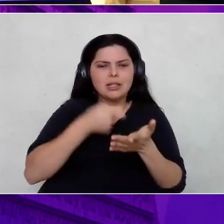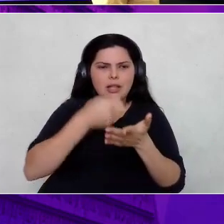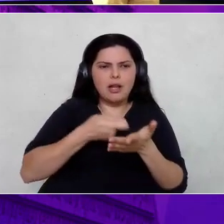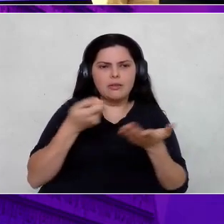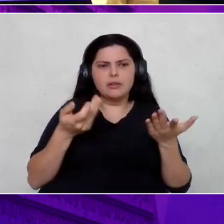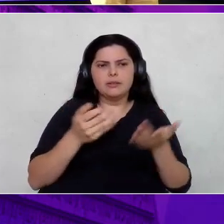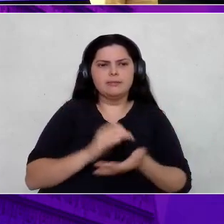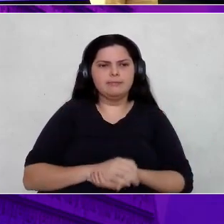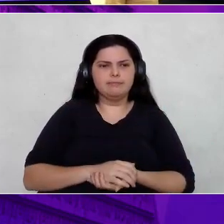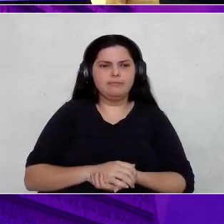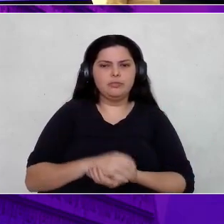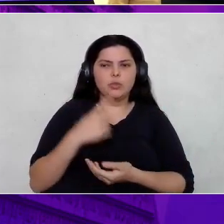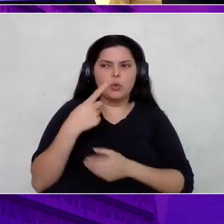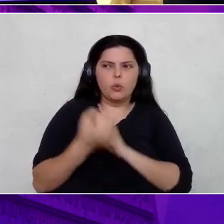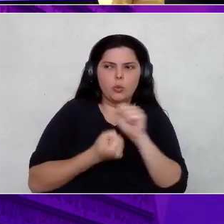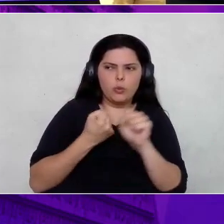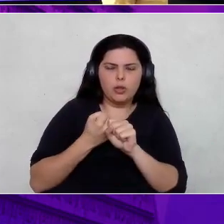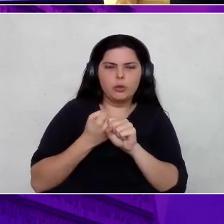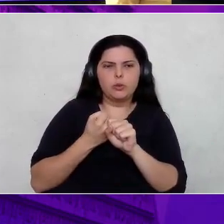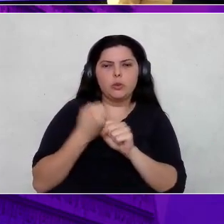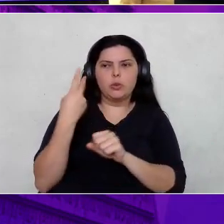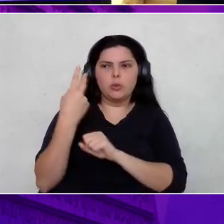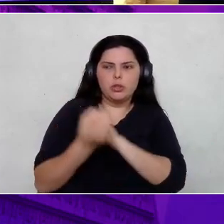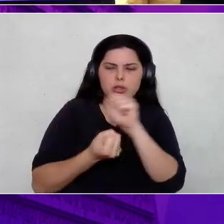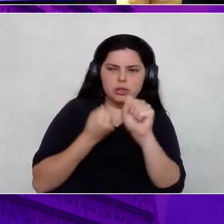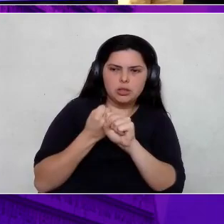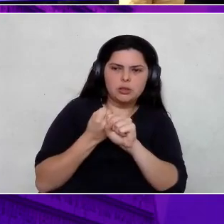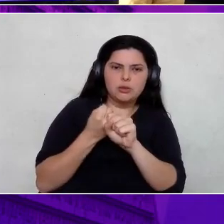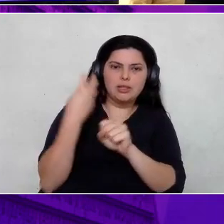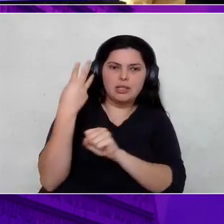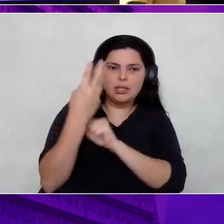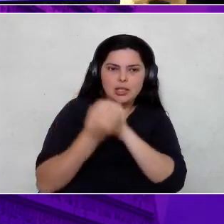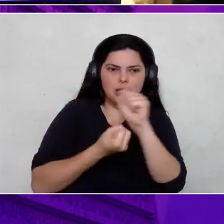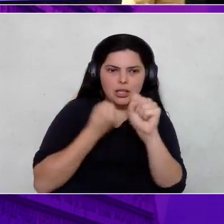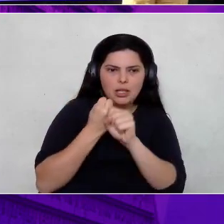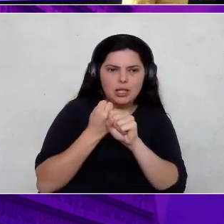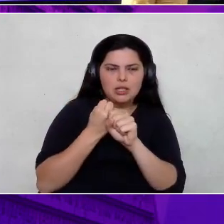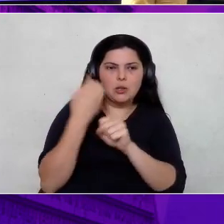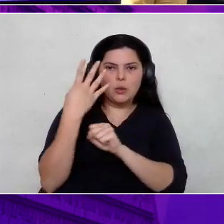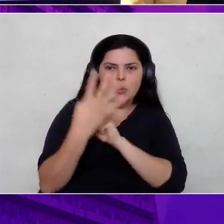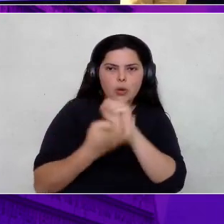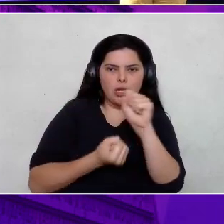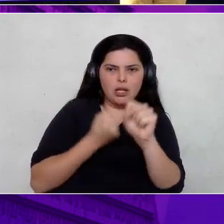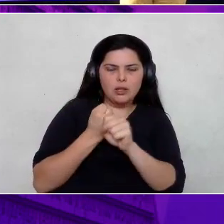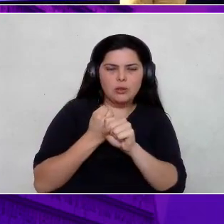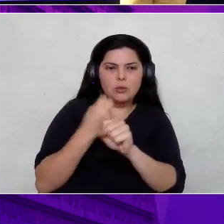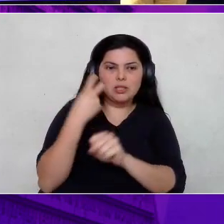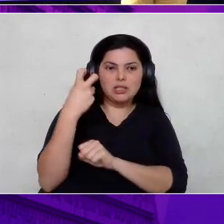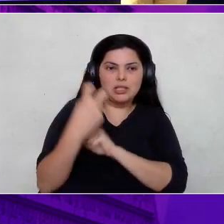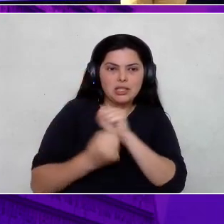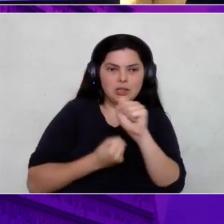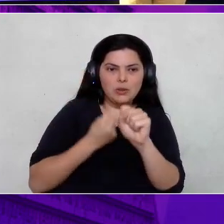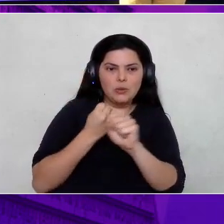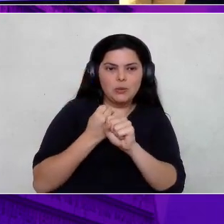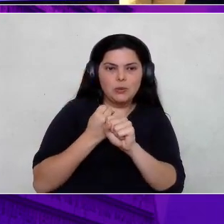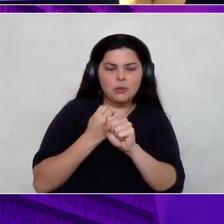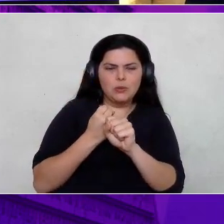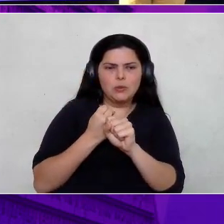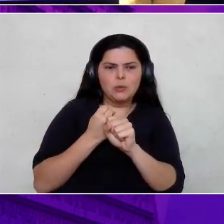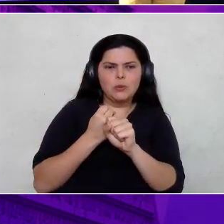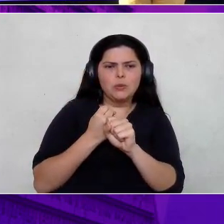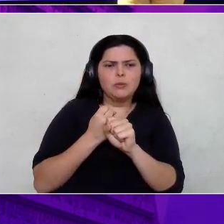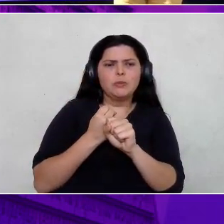um ano, dois, três, quatro, cinco. E o que eu comecei a perceber?